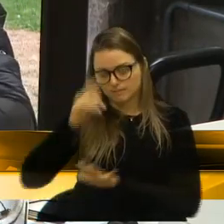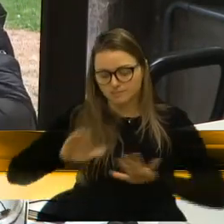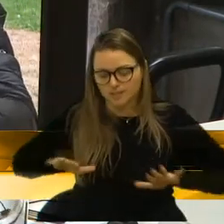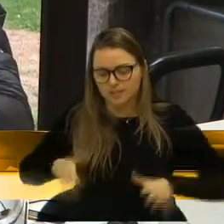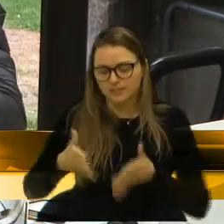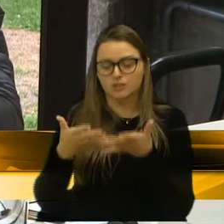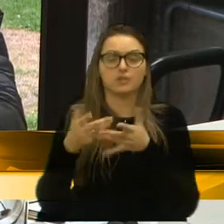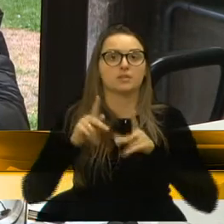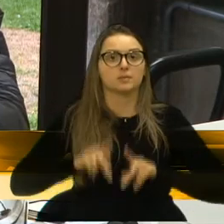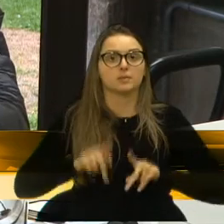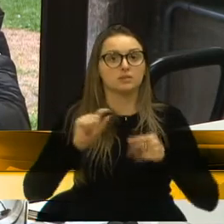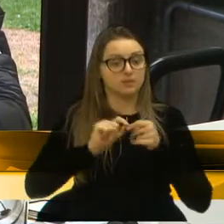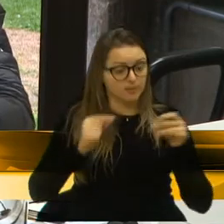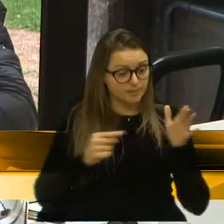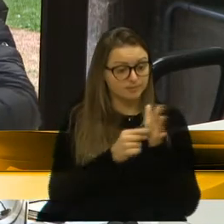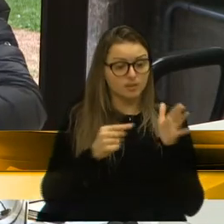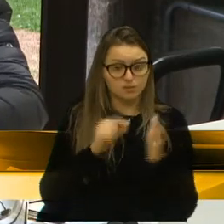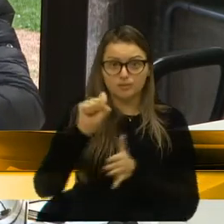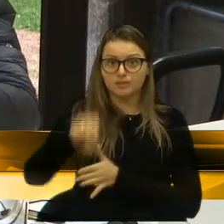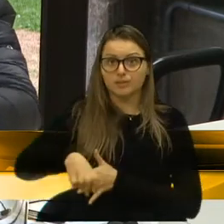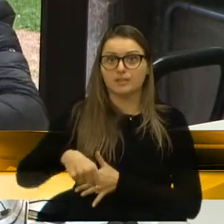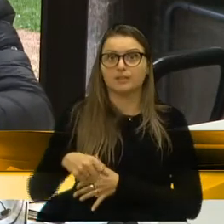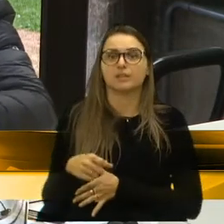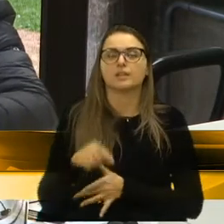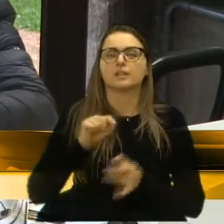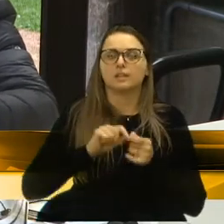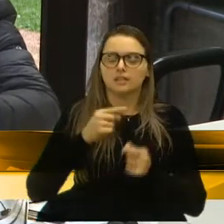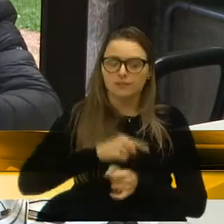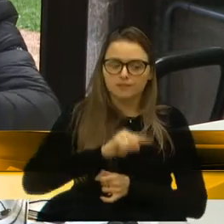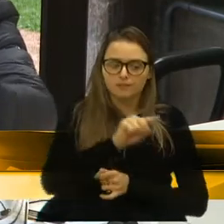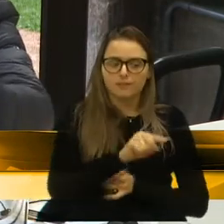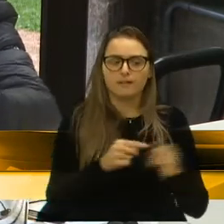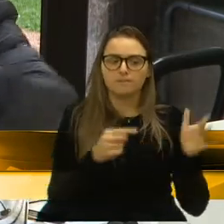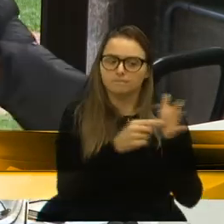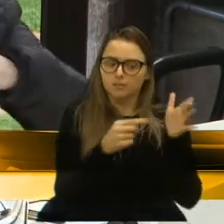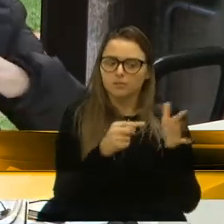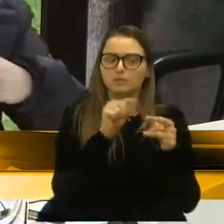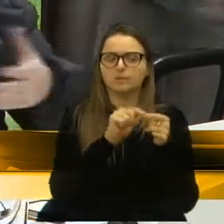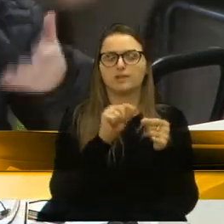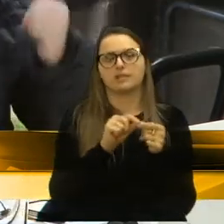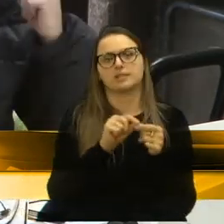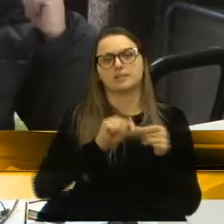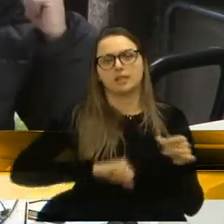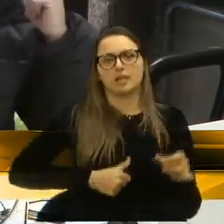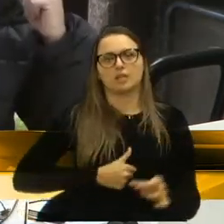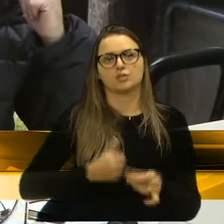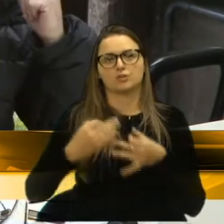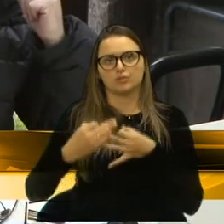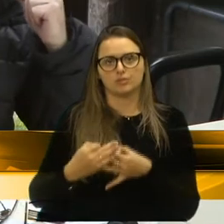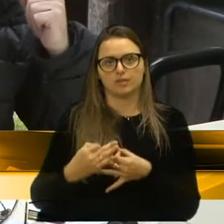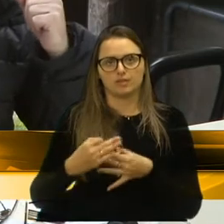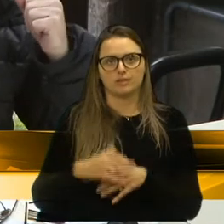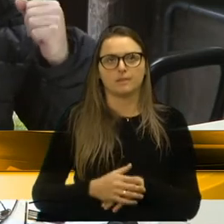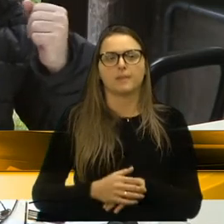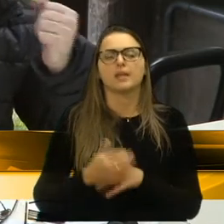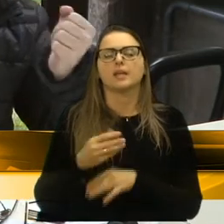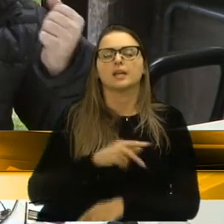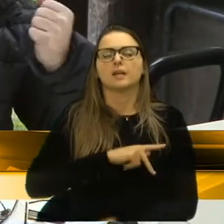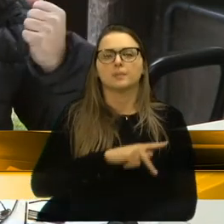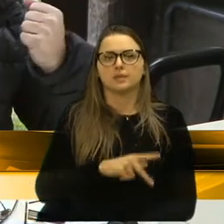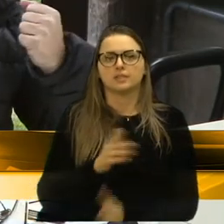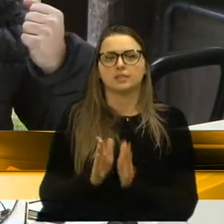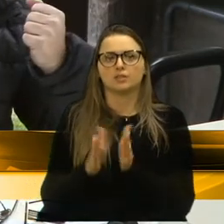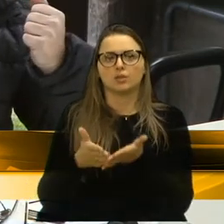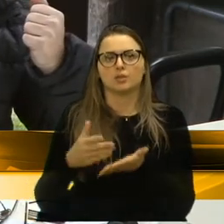de alguma situação dessa que denunciem realmente, que levem até os órgãos competentes para eles tomarem as devidas providências. Então, como presidente da Comissão do Idoso, quero lhe